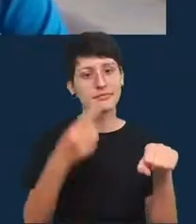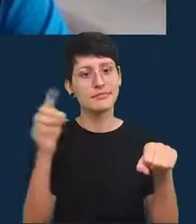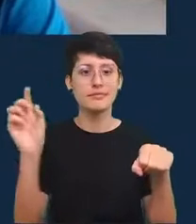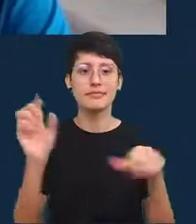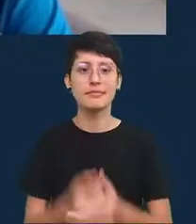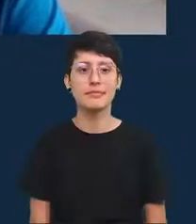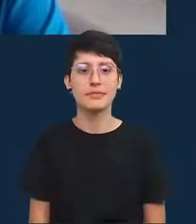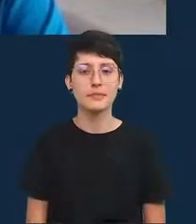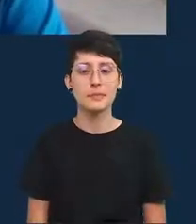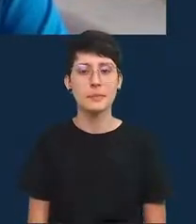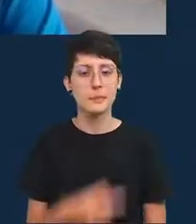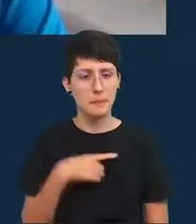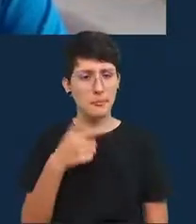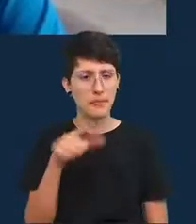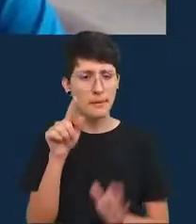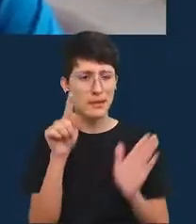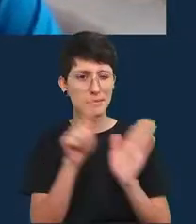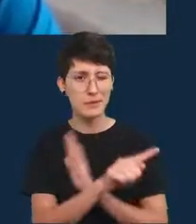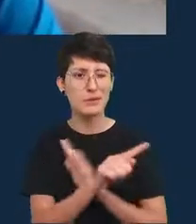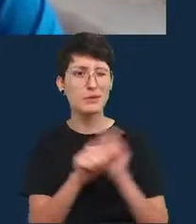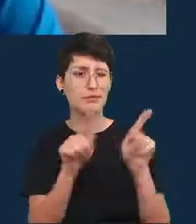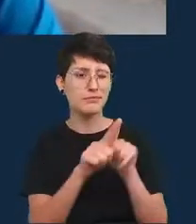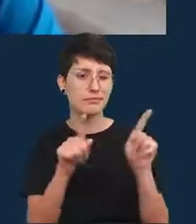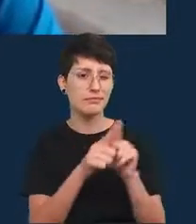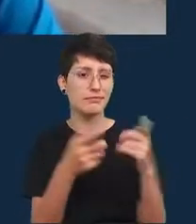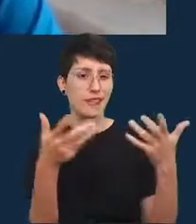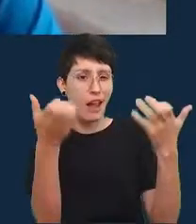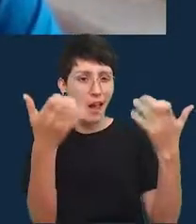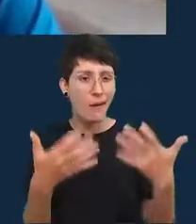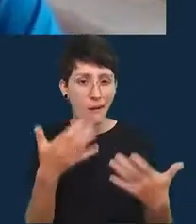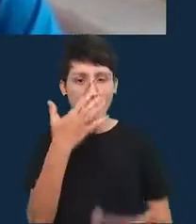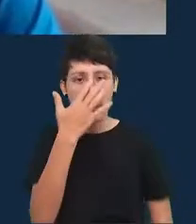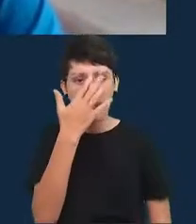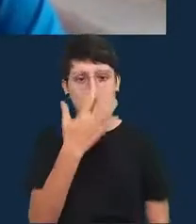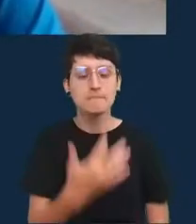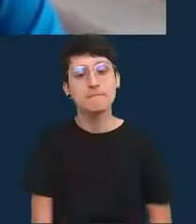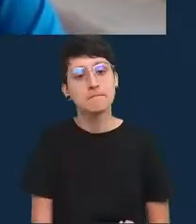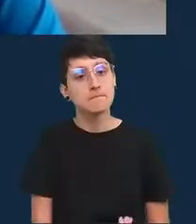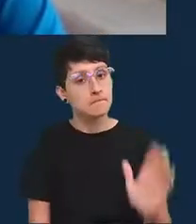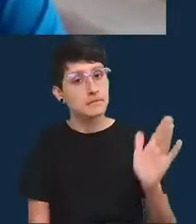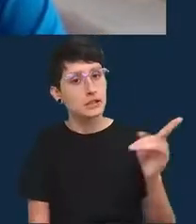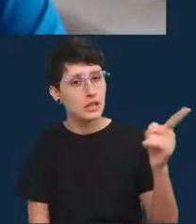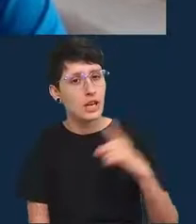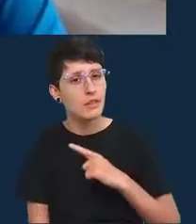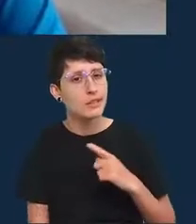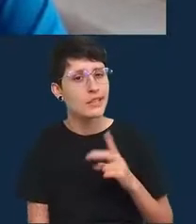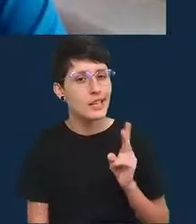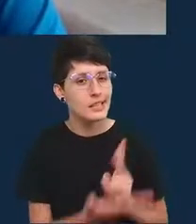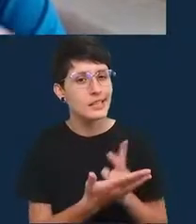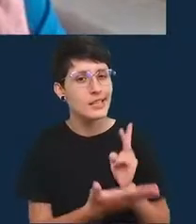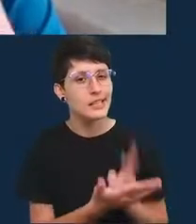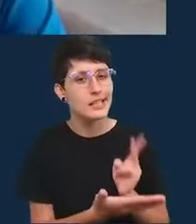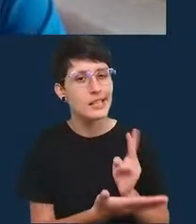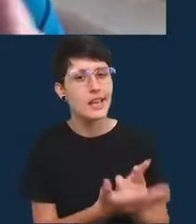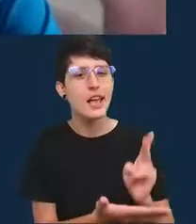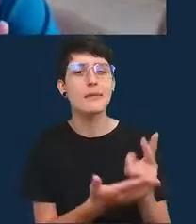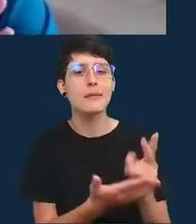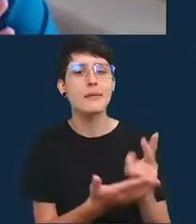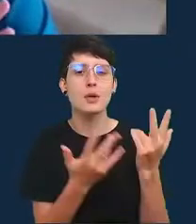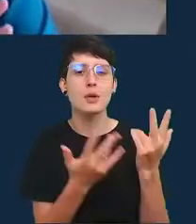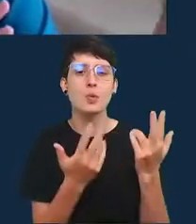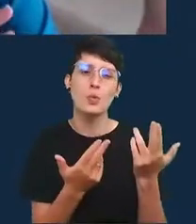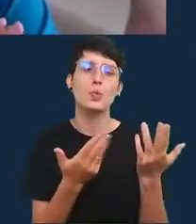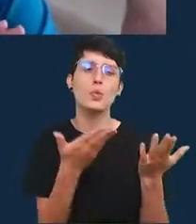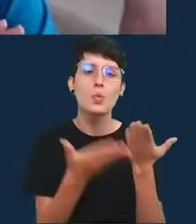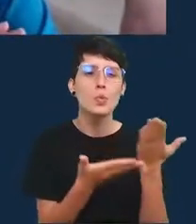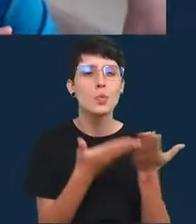tem mais uma pergunta técnica aqui agora já que você sempre está tratando o